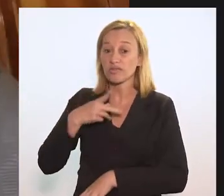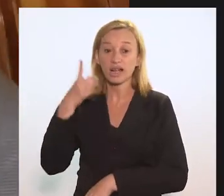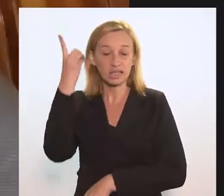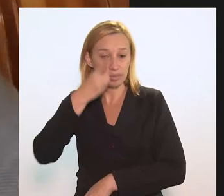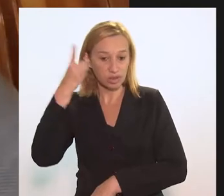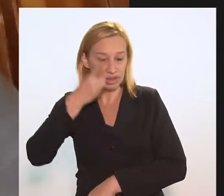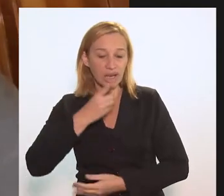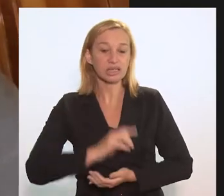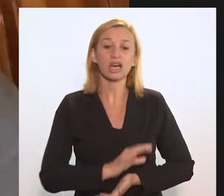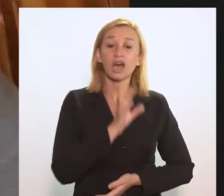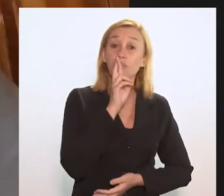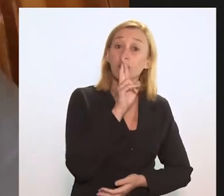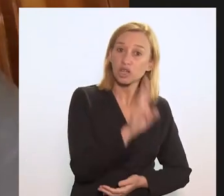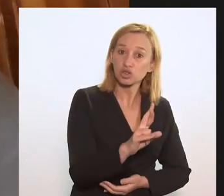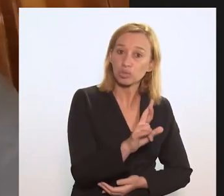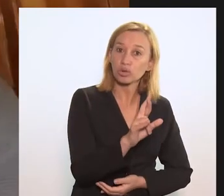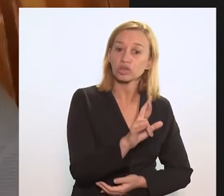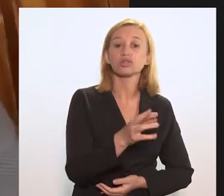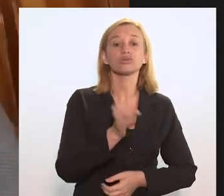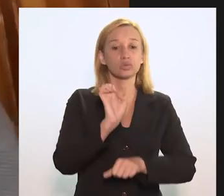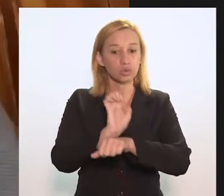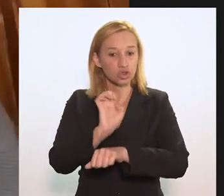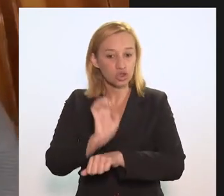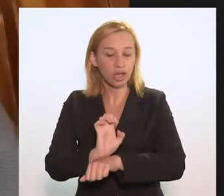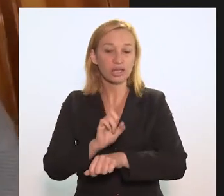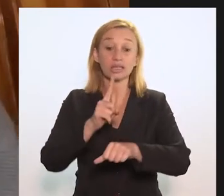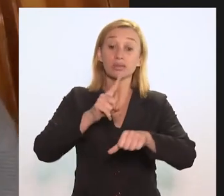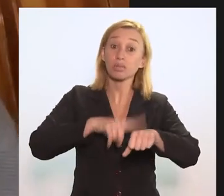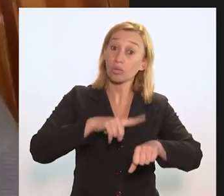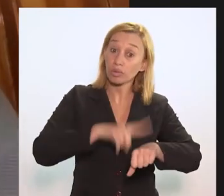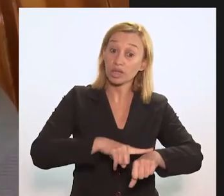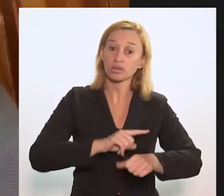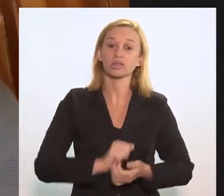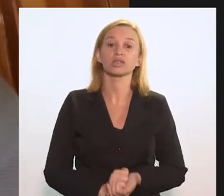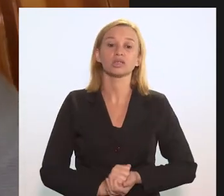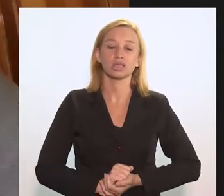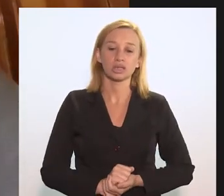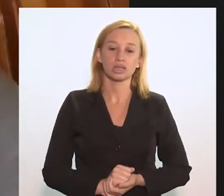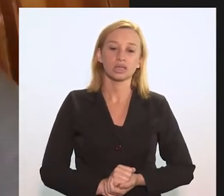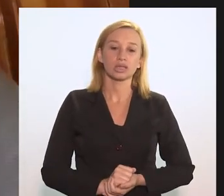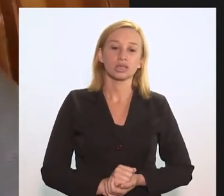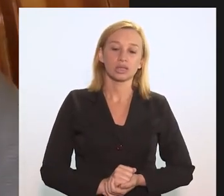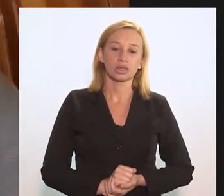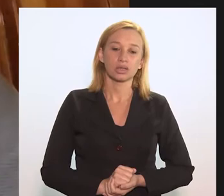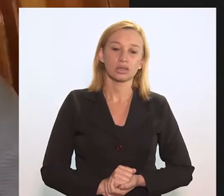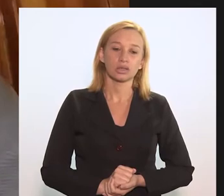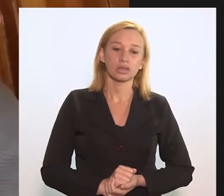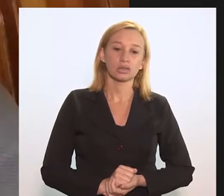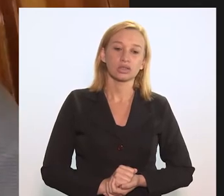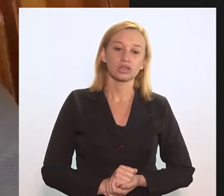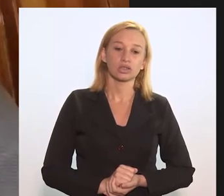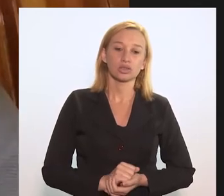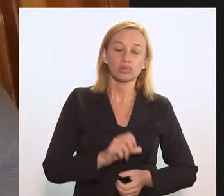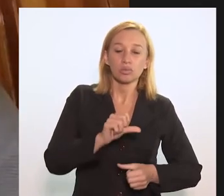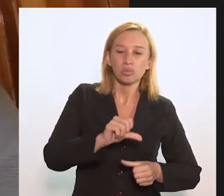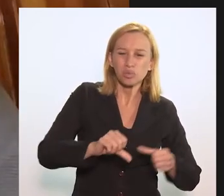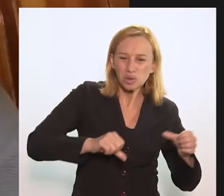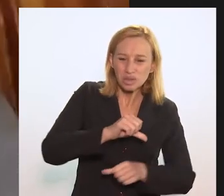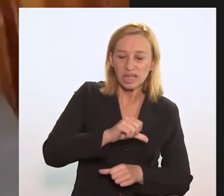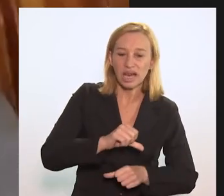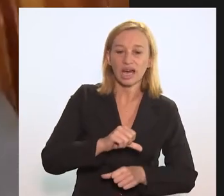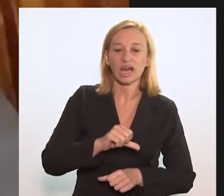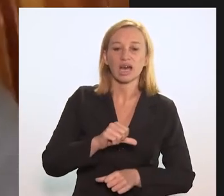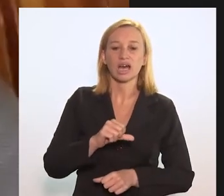relação a uma resposta que o Estado, nesse momento, assume no sentido de reverter esse quadro